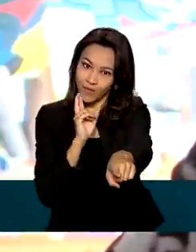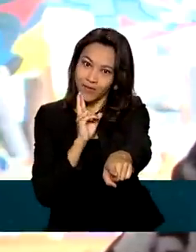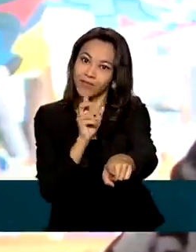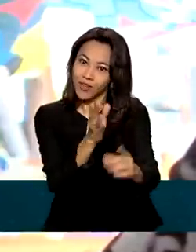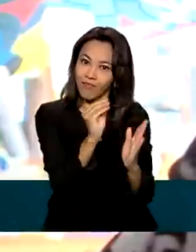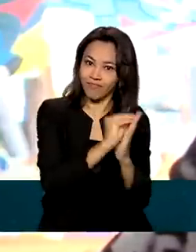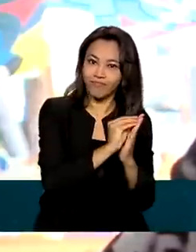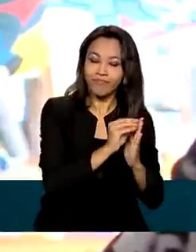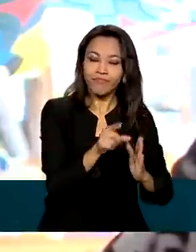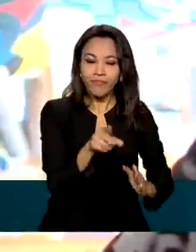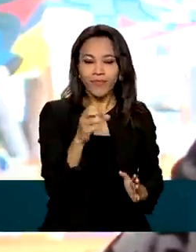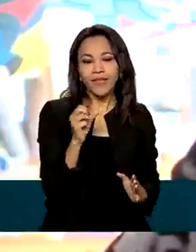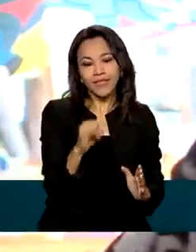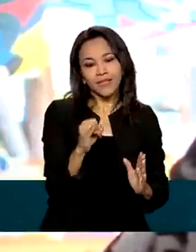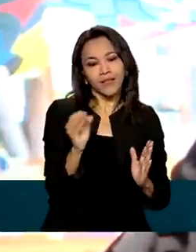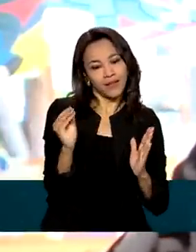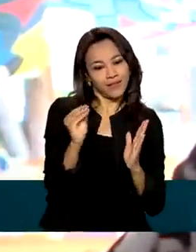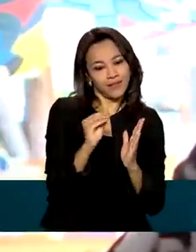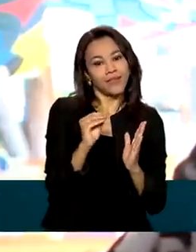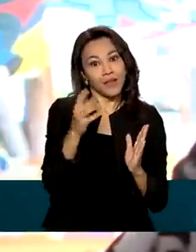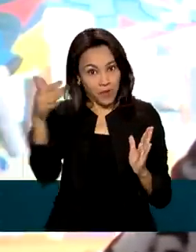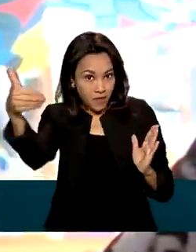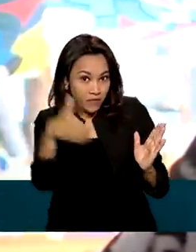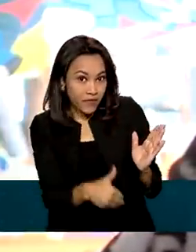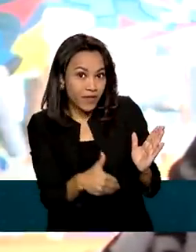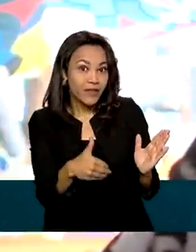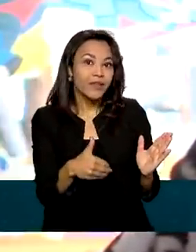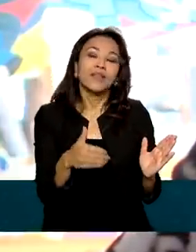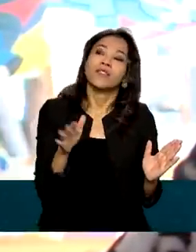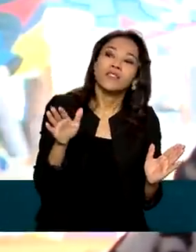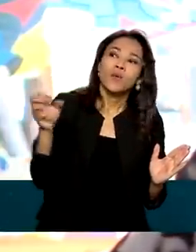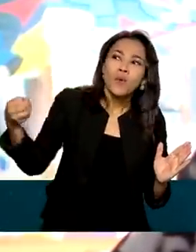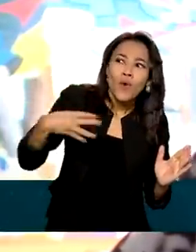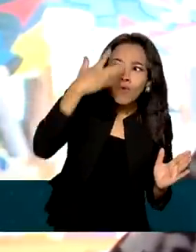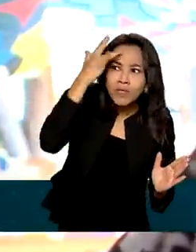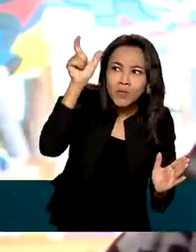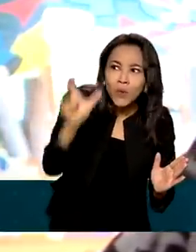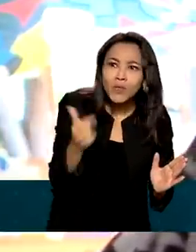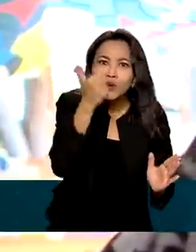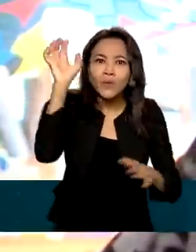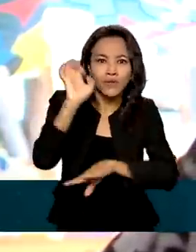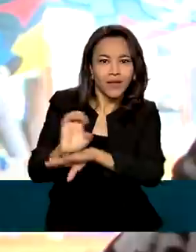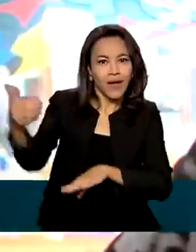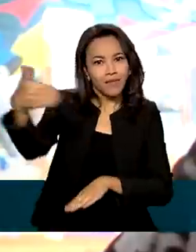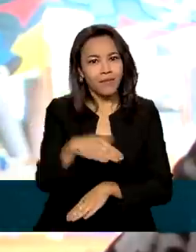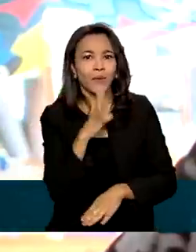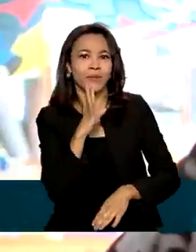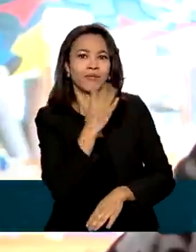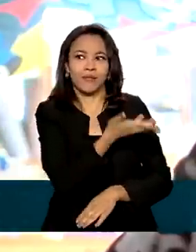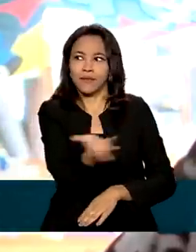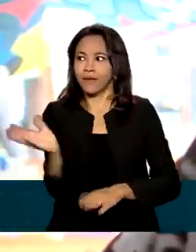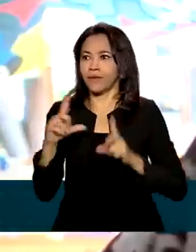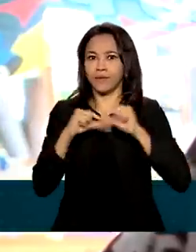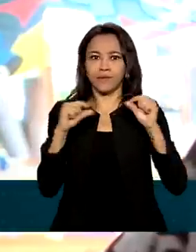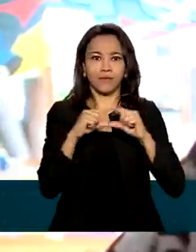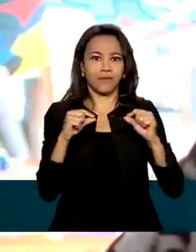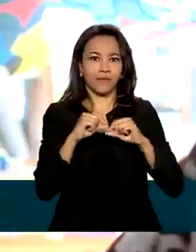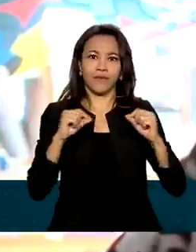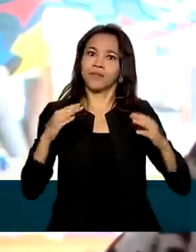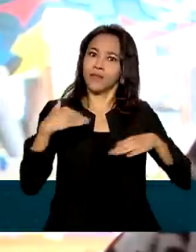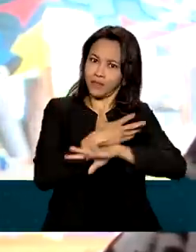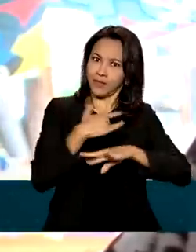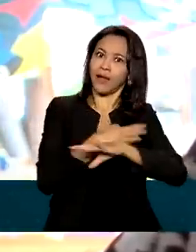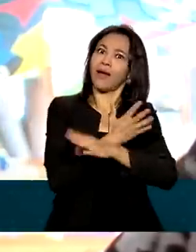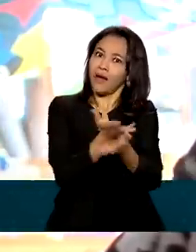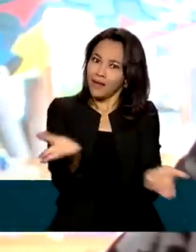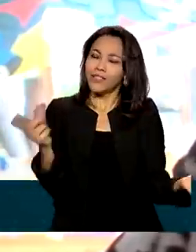cliente aqui para a gente, é muito importante, né? Trazer um cliente novo, ainda mais de outro estado, para conhecer a nossa cidade. E nossos restaurantes, que a